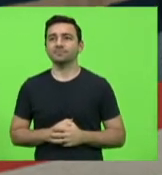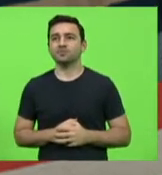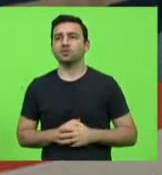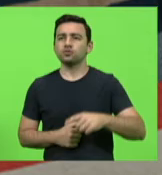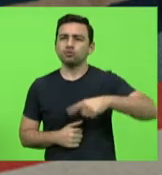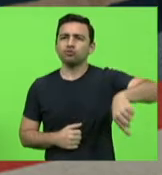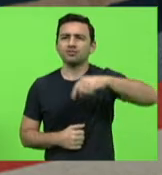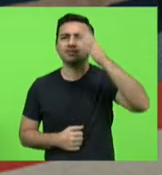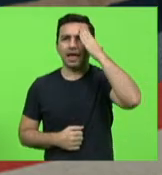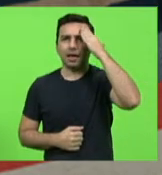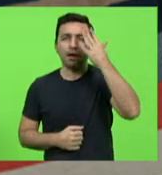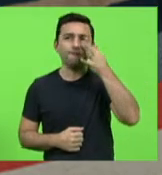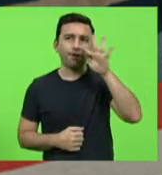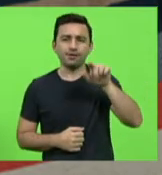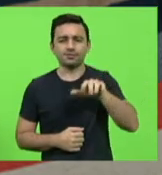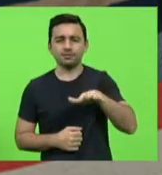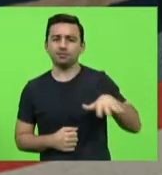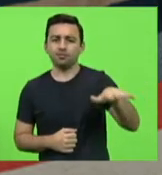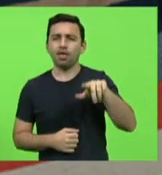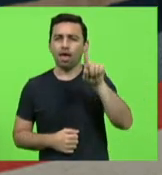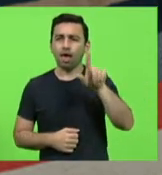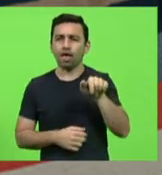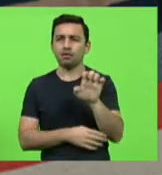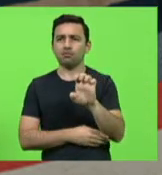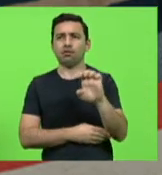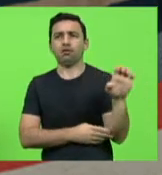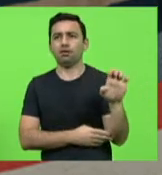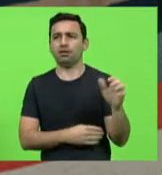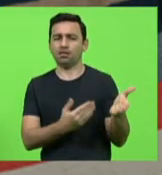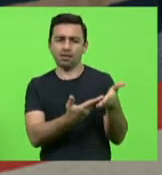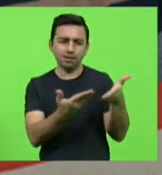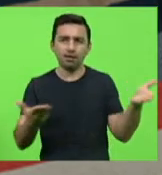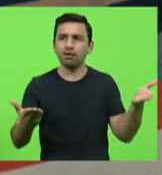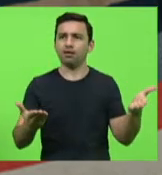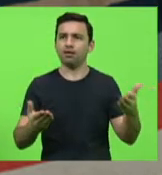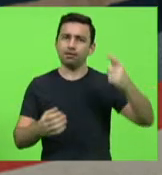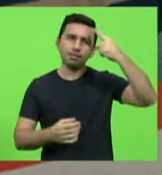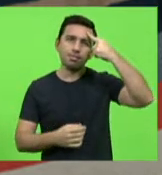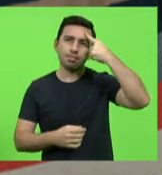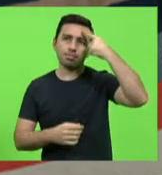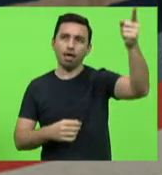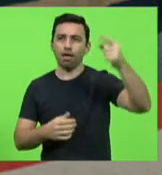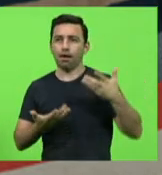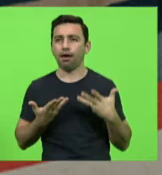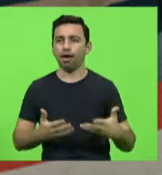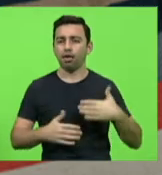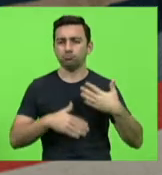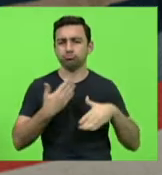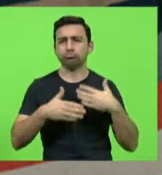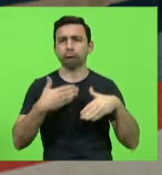de esquerda moderno, é o berço da Revolução Francesa, de onde vem as ideias progressivistas, as ideias progressistas,